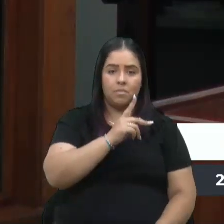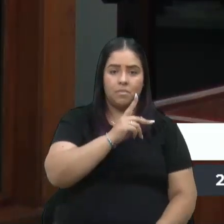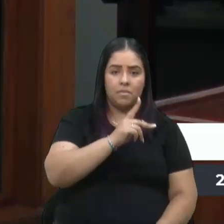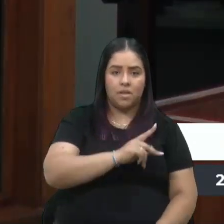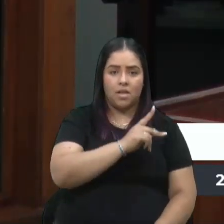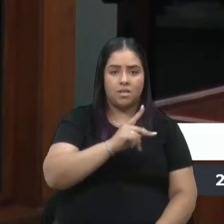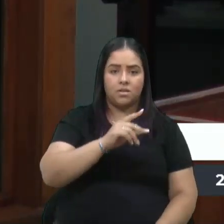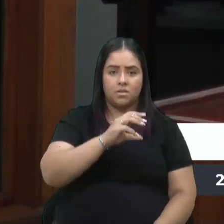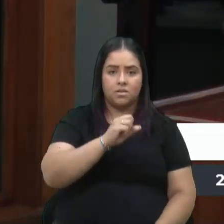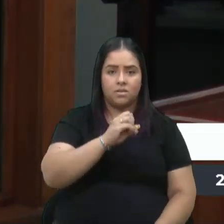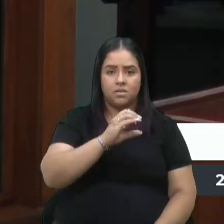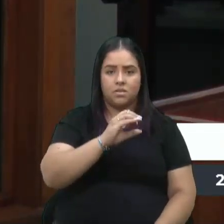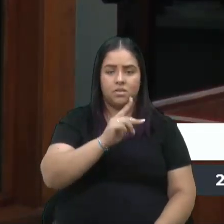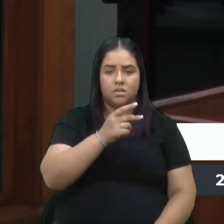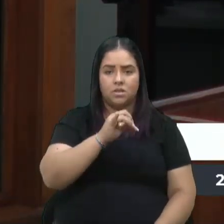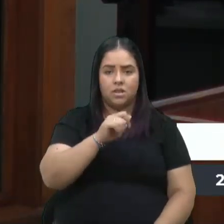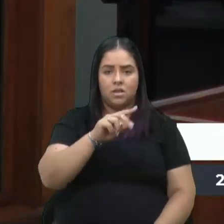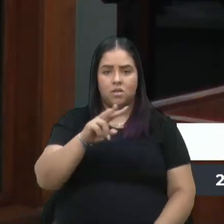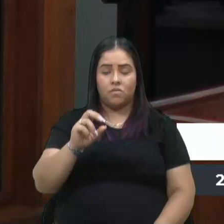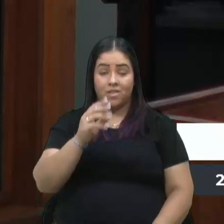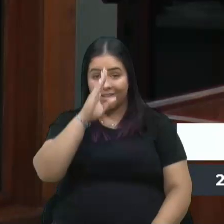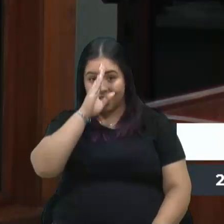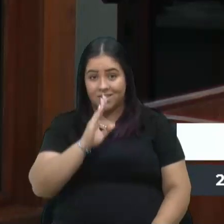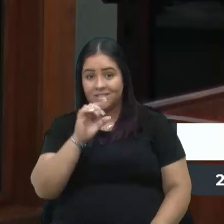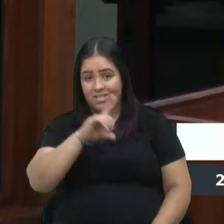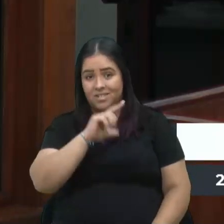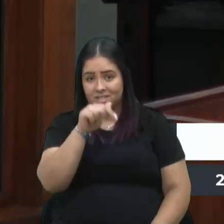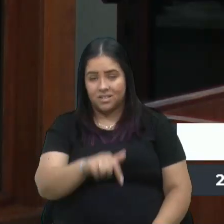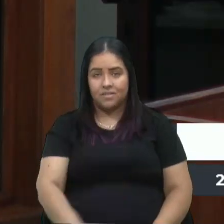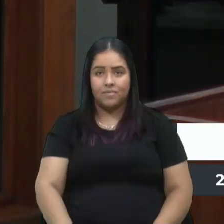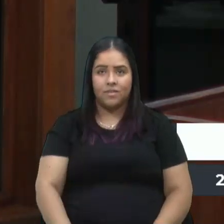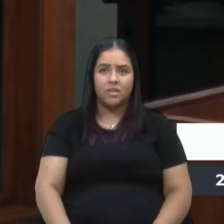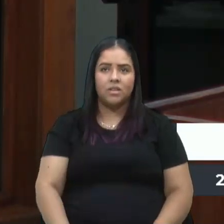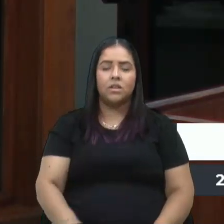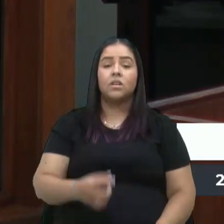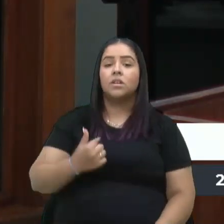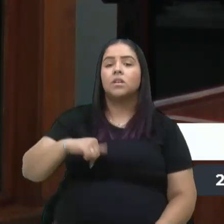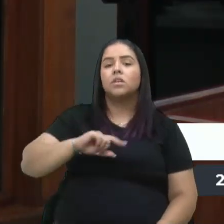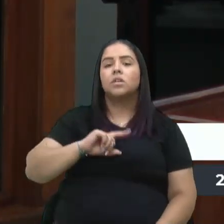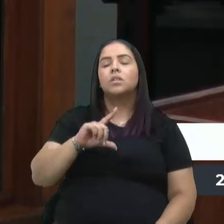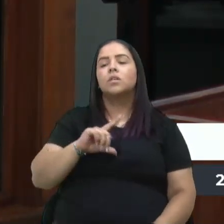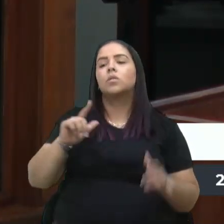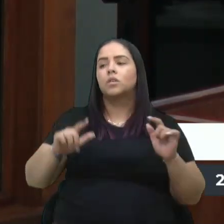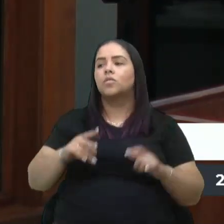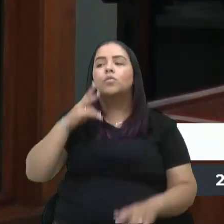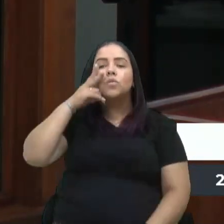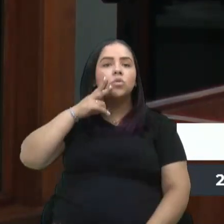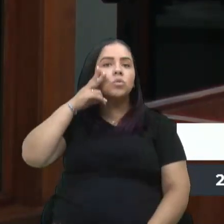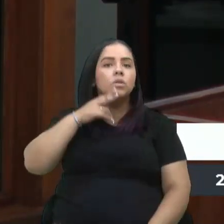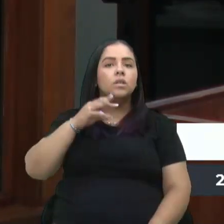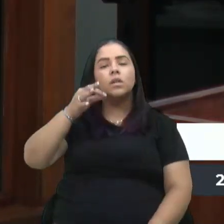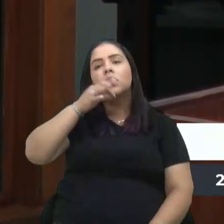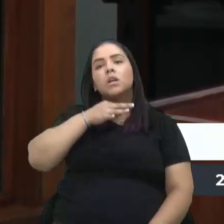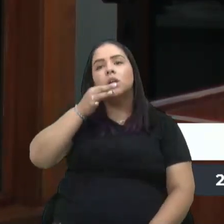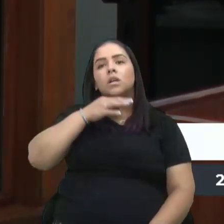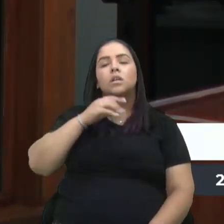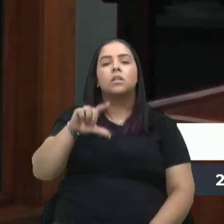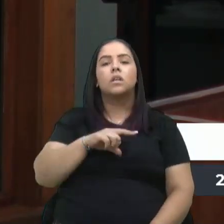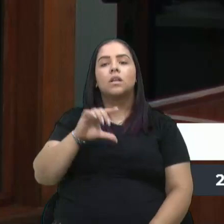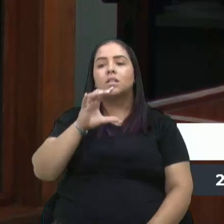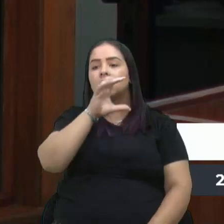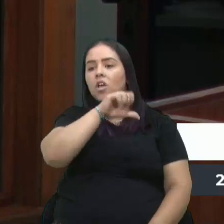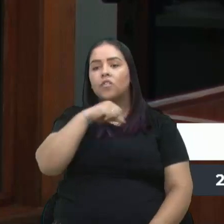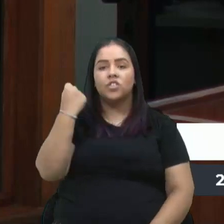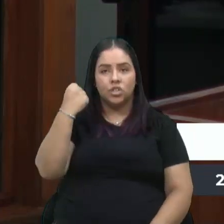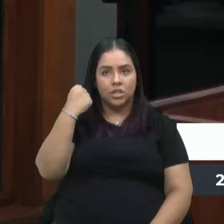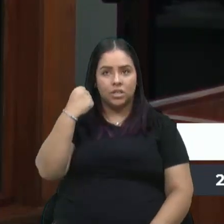de graça? Estão aqui? Nós temos vinícolas em Caxias do Sul? Nós temos cervejarias em